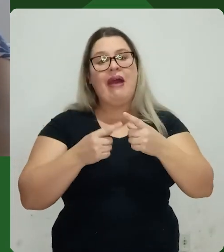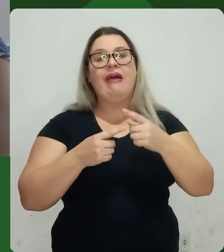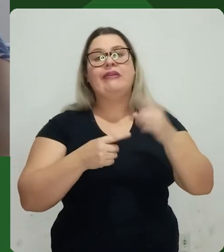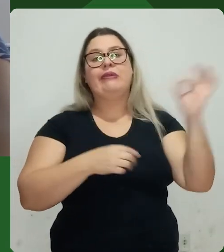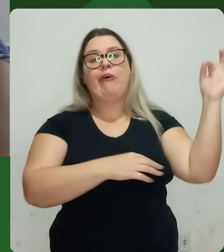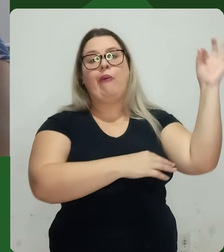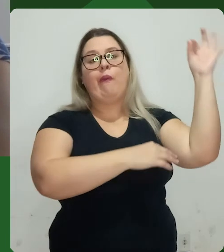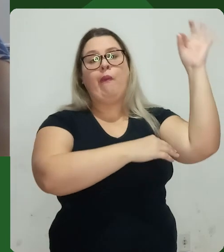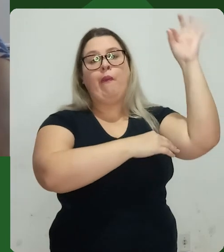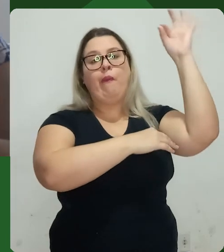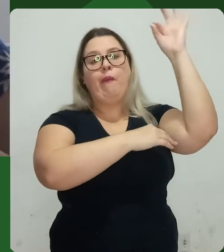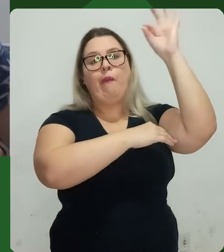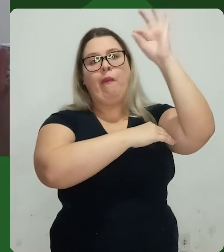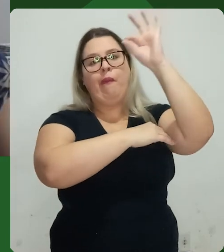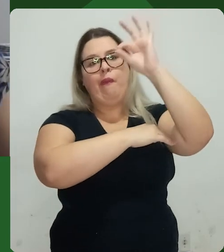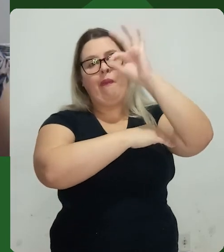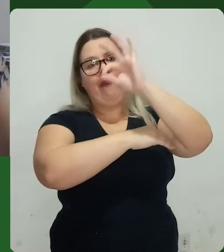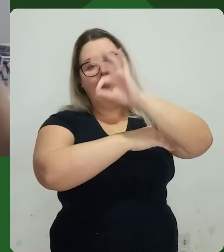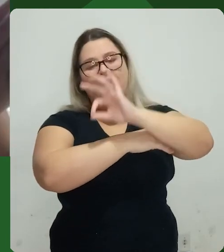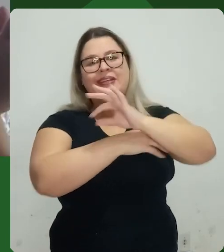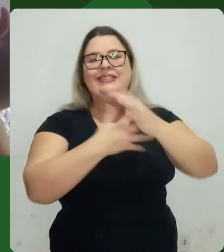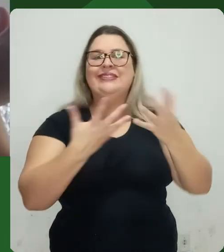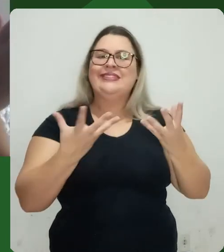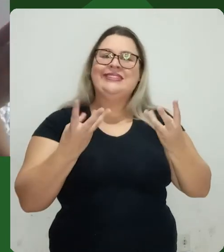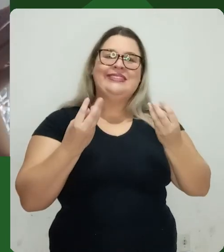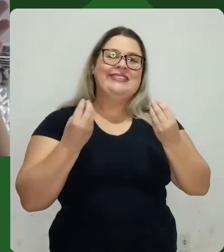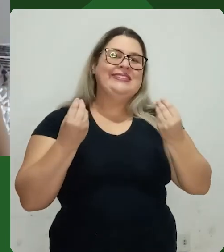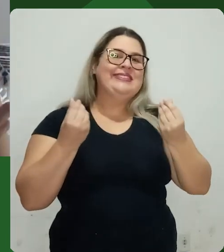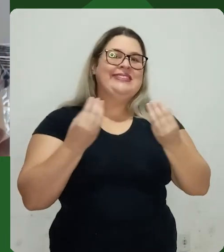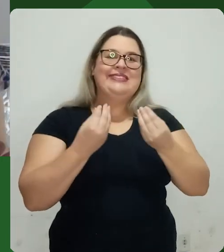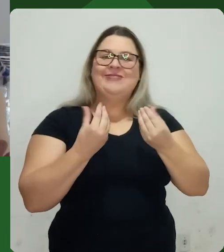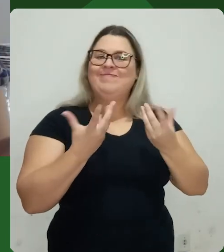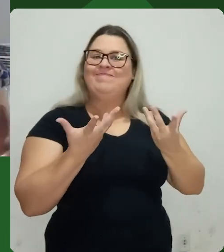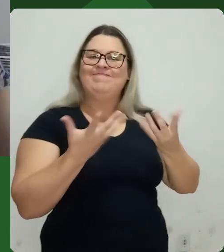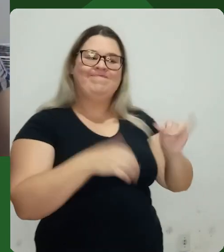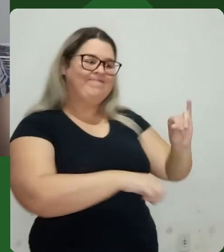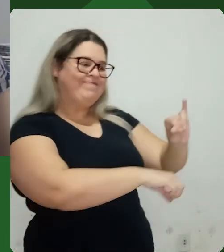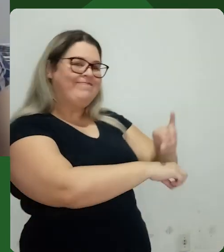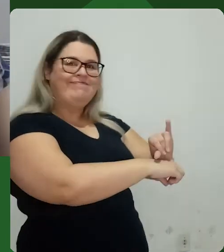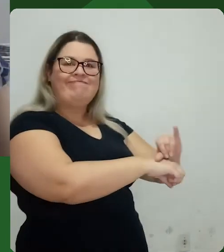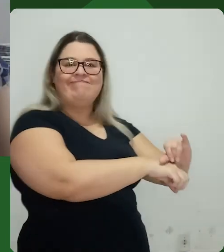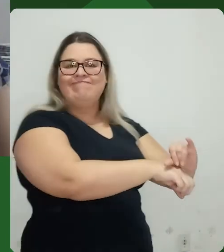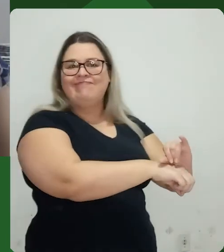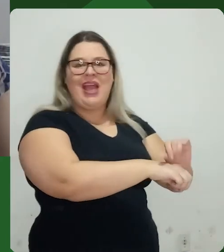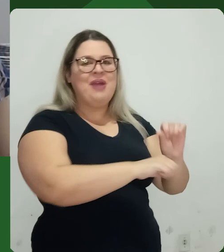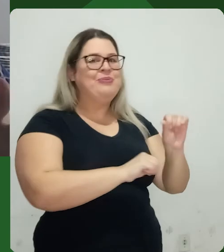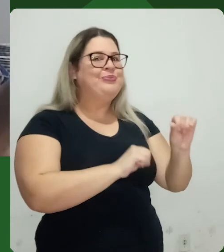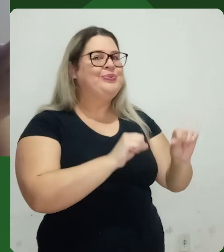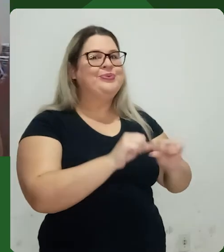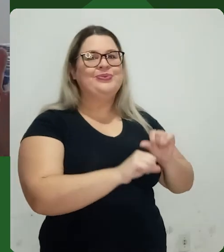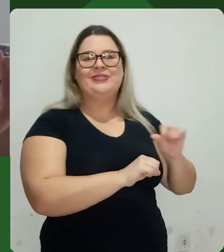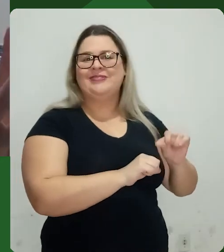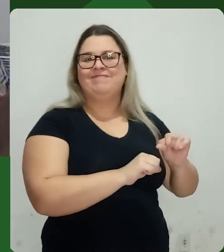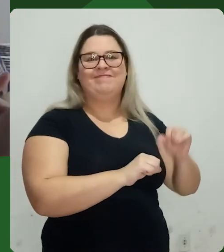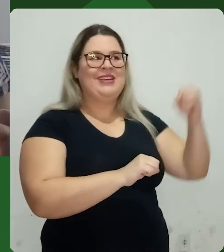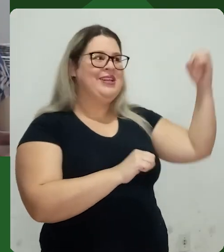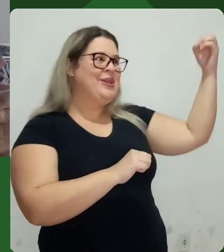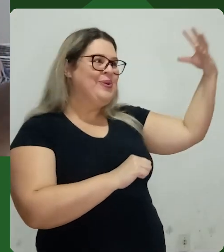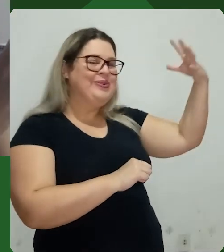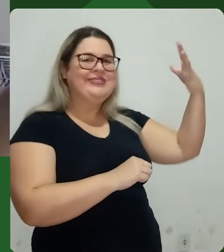natural? Pois é, é maravilhosa, mas ao longo do tempo o sol vai se deslocando e com isso também eu acabei não conseguindo